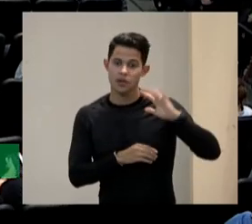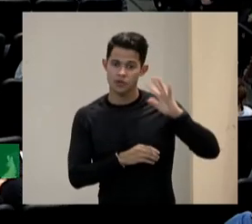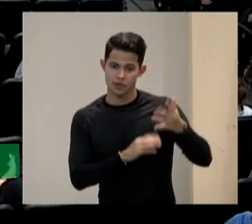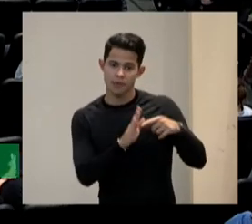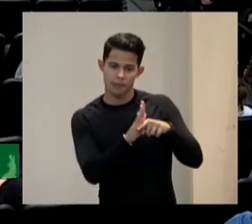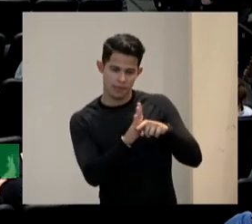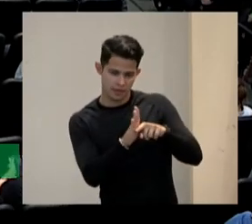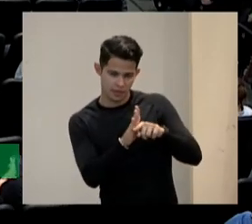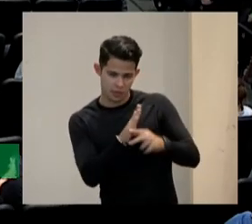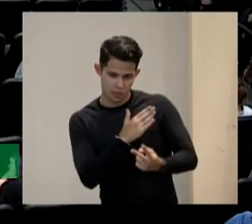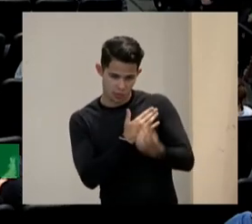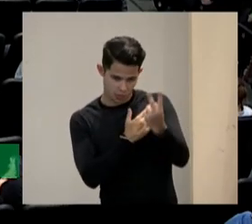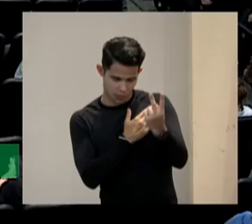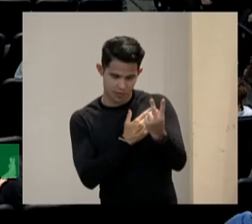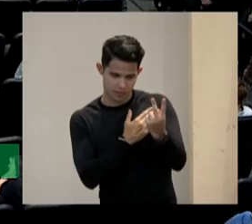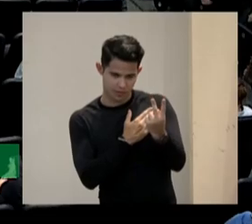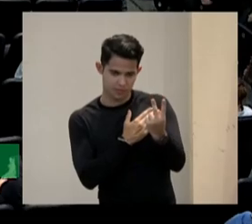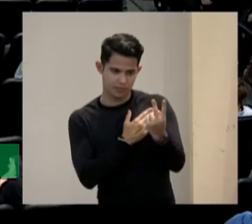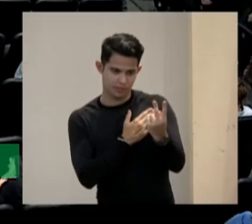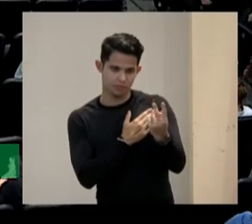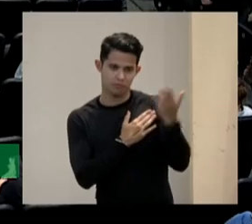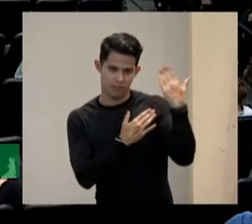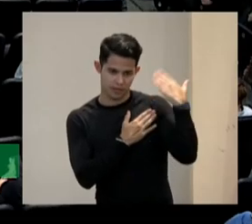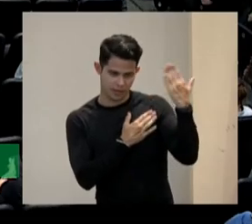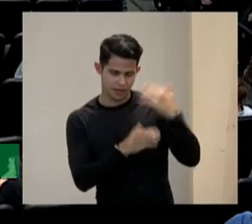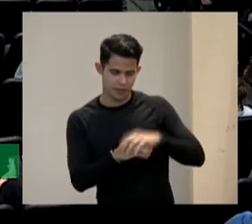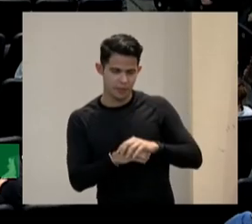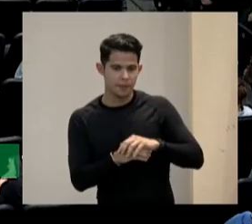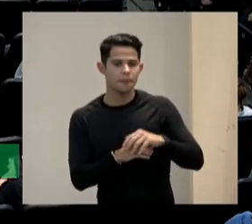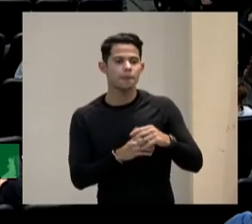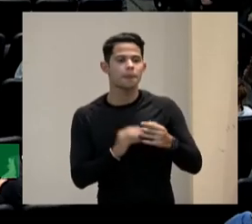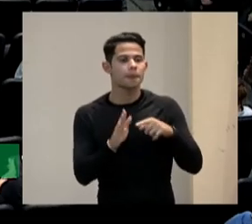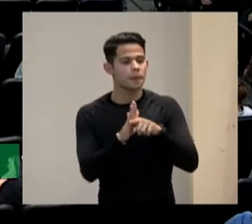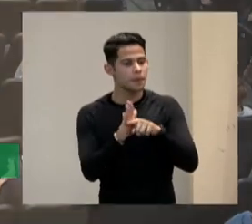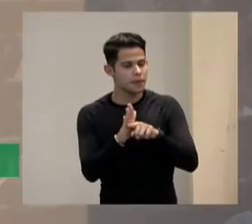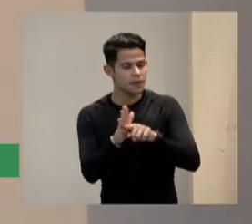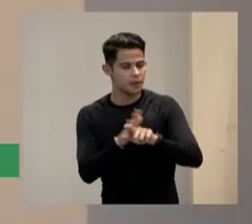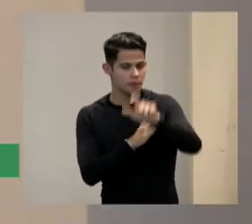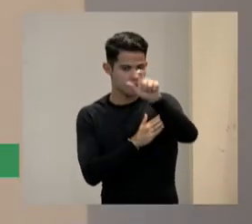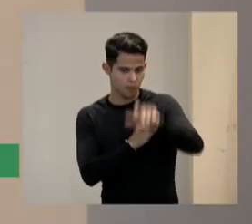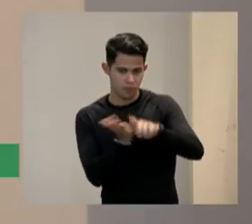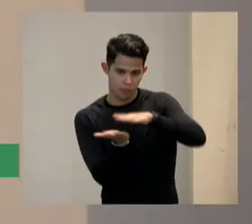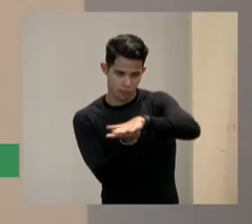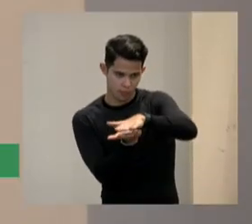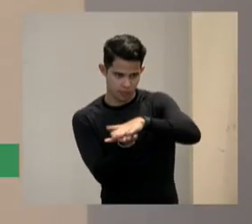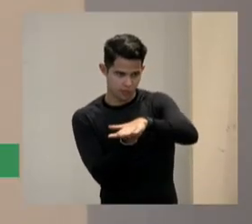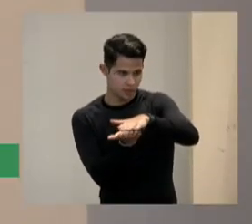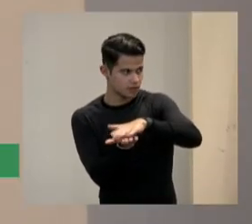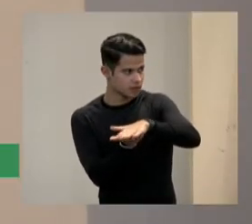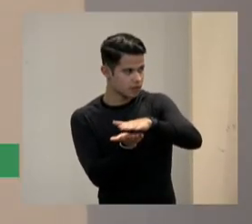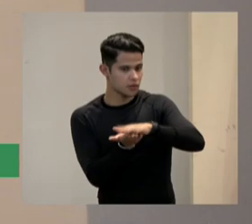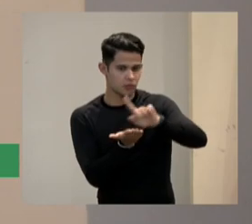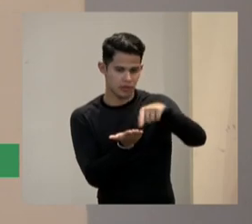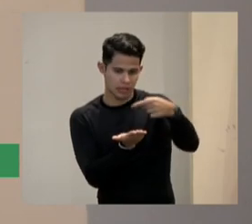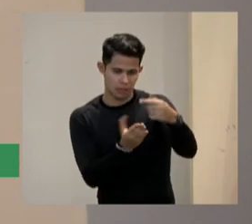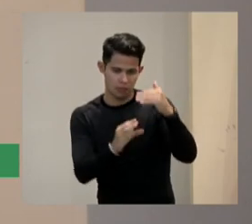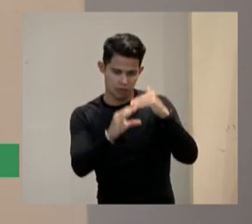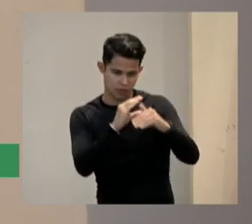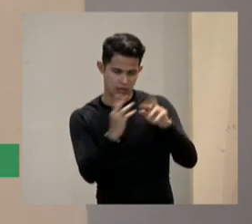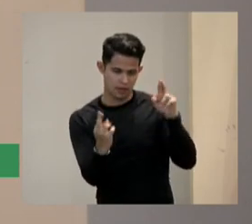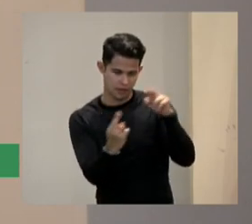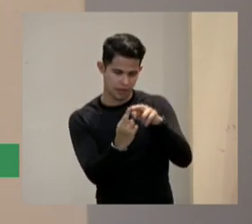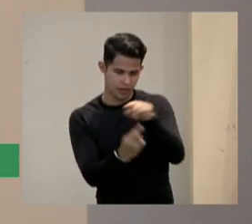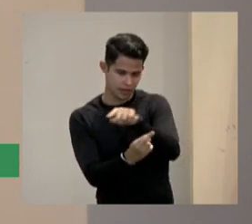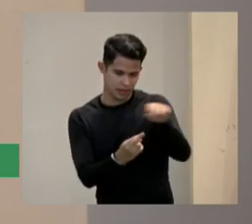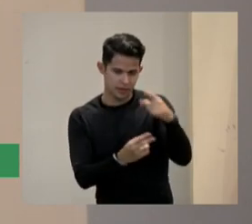orientandos meus duas orientandas minhas as duas estão publicadas se alguém interessa depois passo as referências